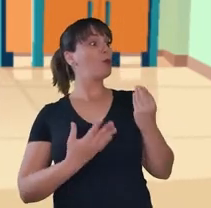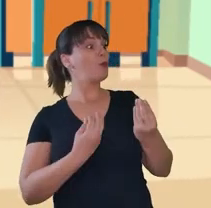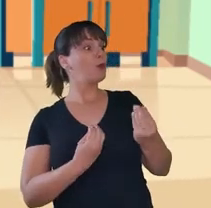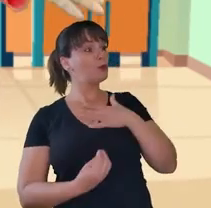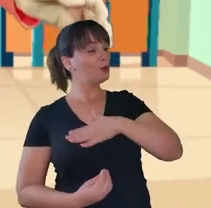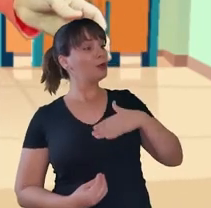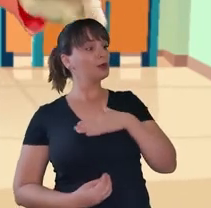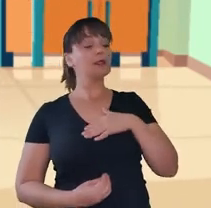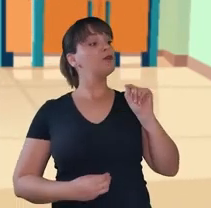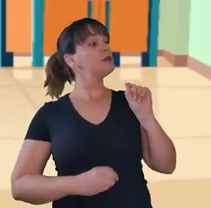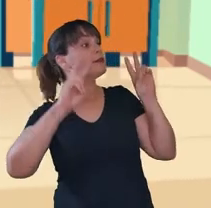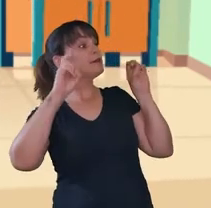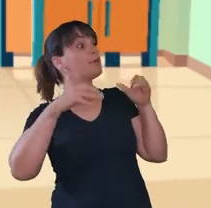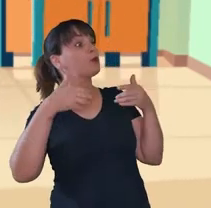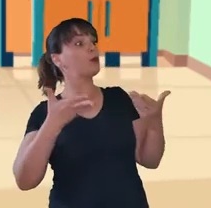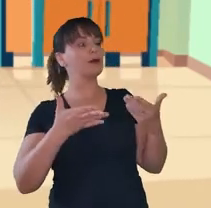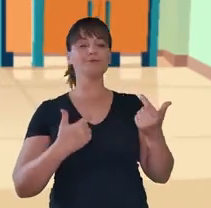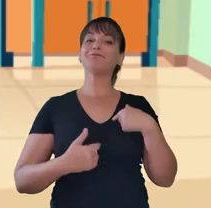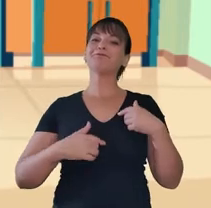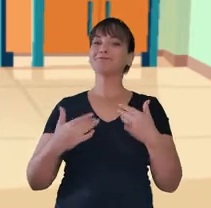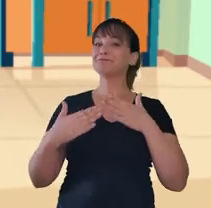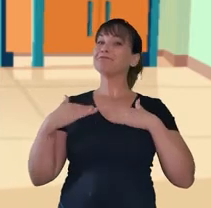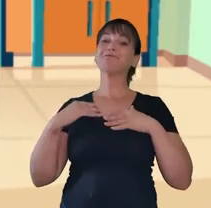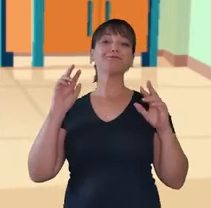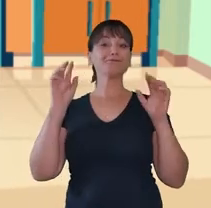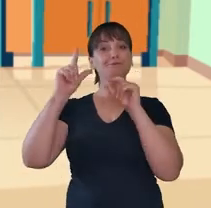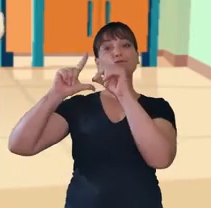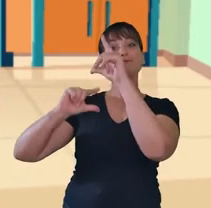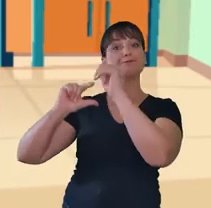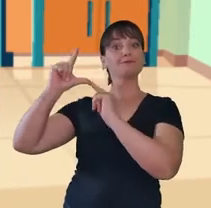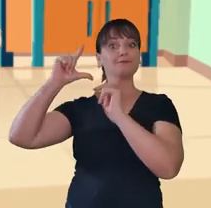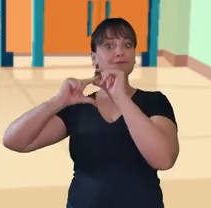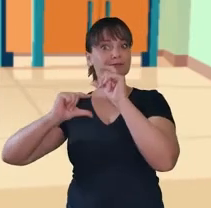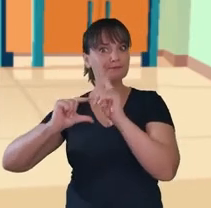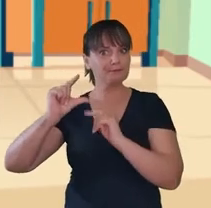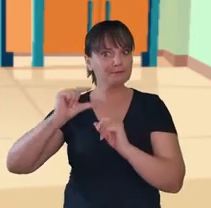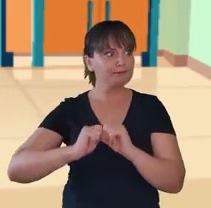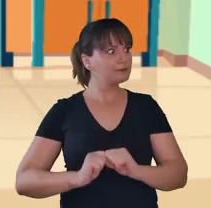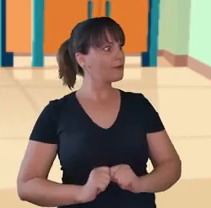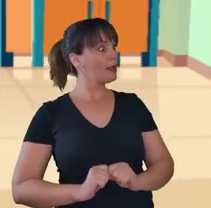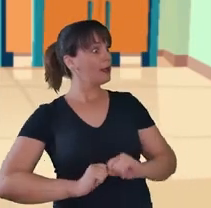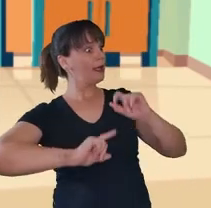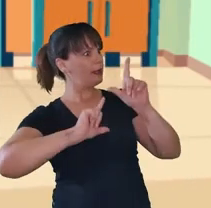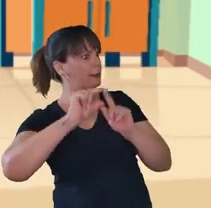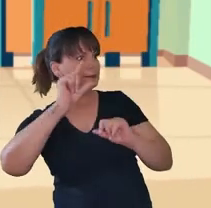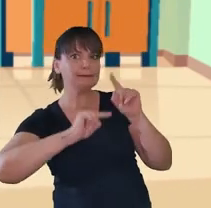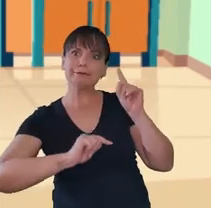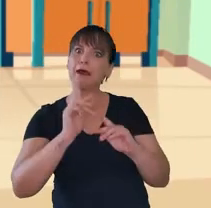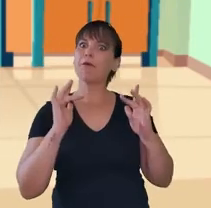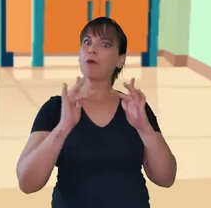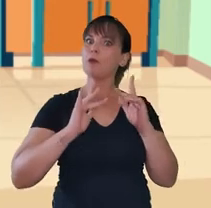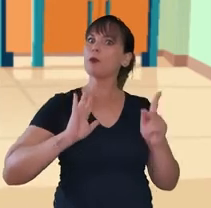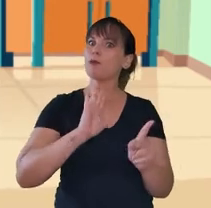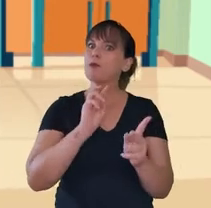ficou com qual tema? Ah, eu vou falar sobre as estrelas. Estrelas! E não é que estrelas tem tudo a ver com